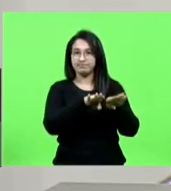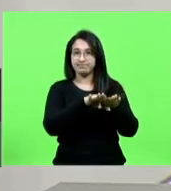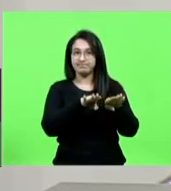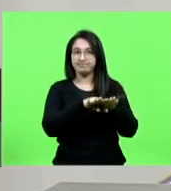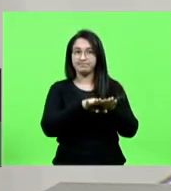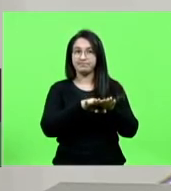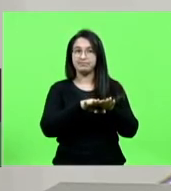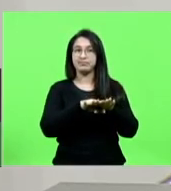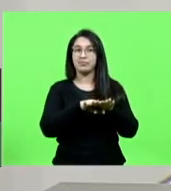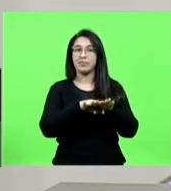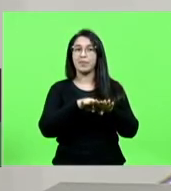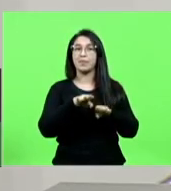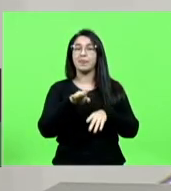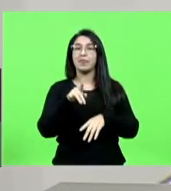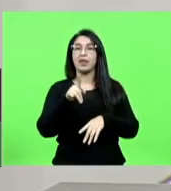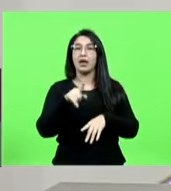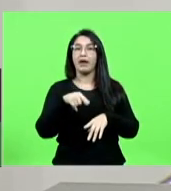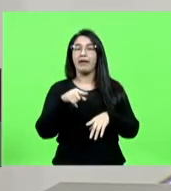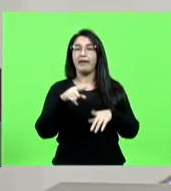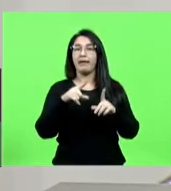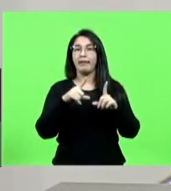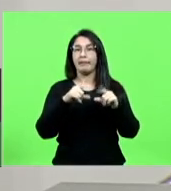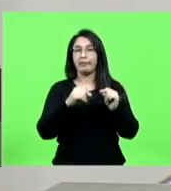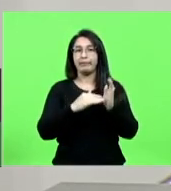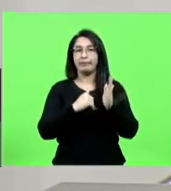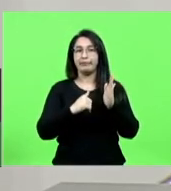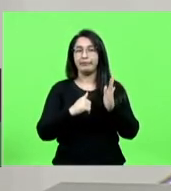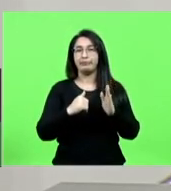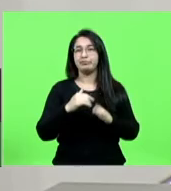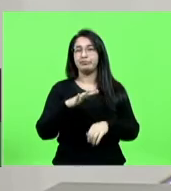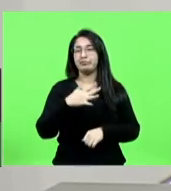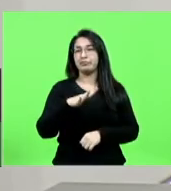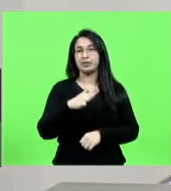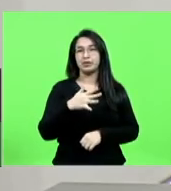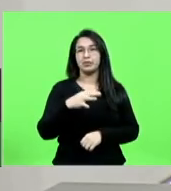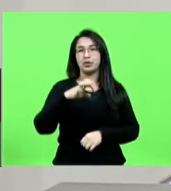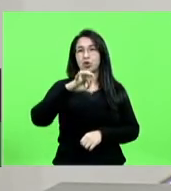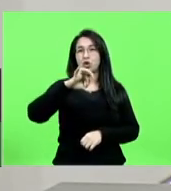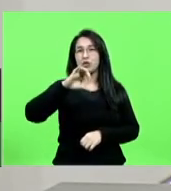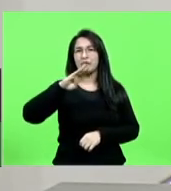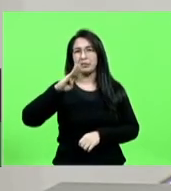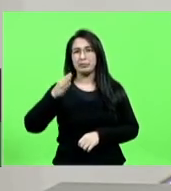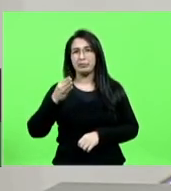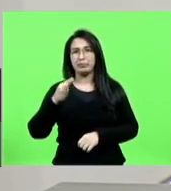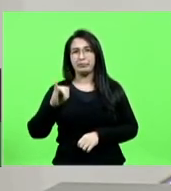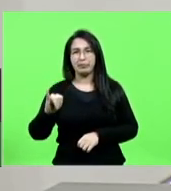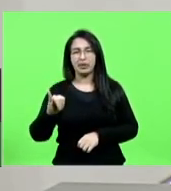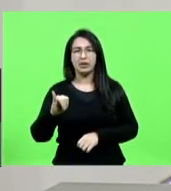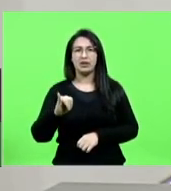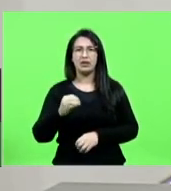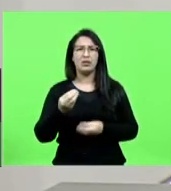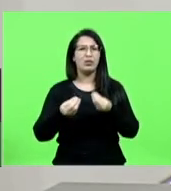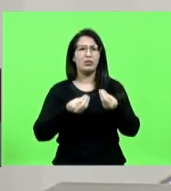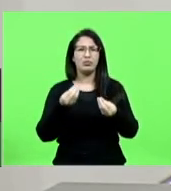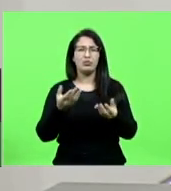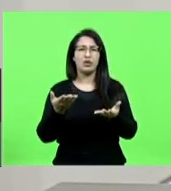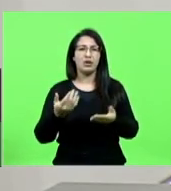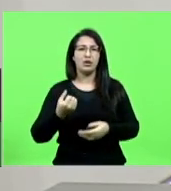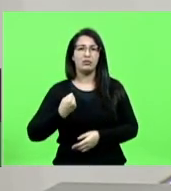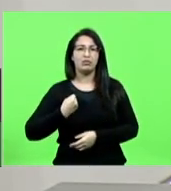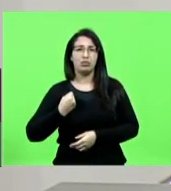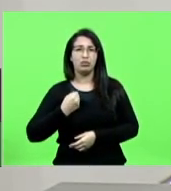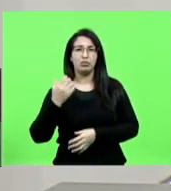causar um déficit de 9 bilhões como é que esse número de policiais